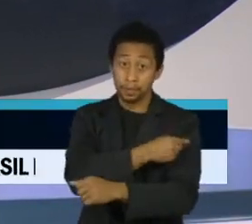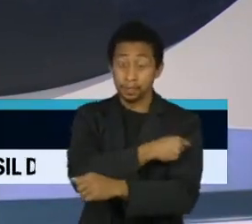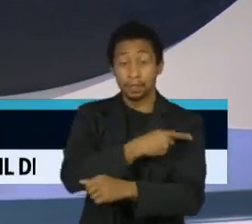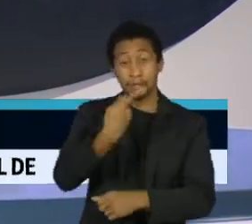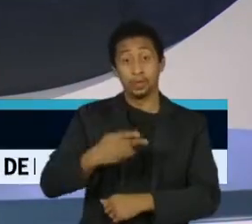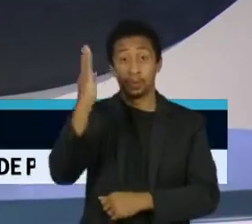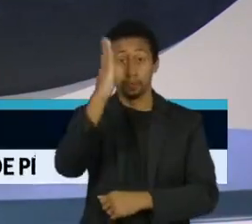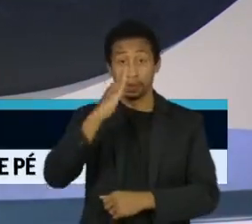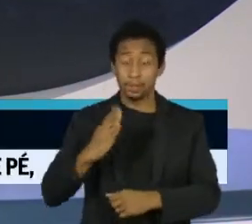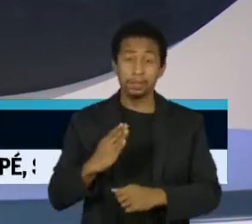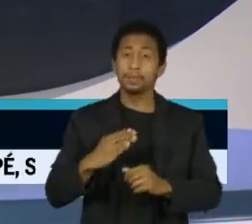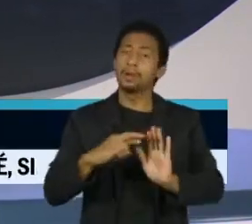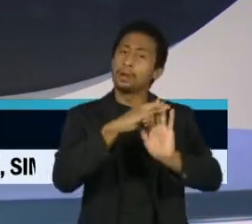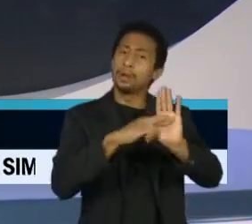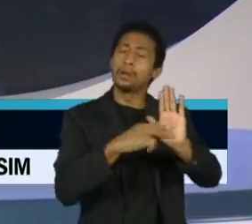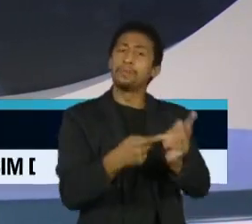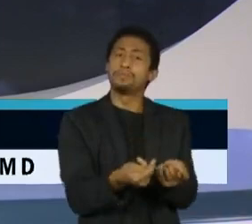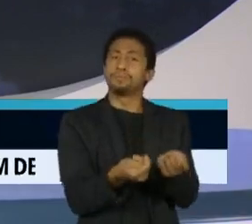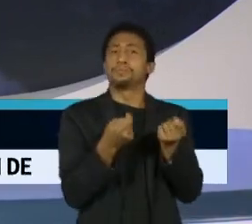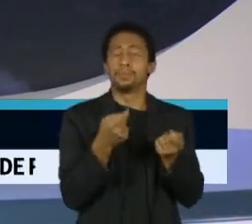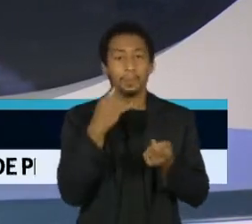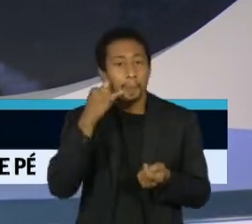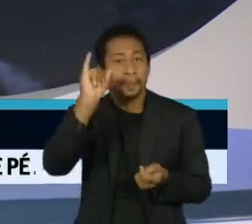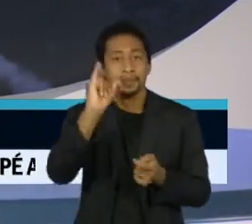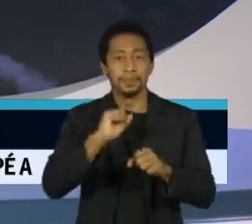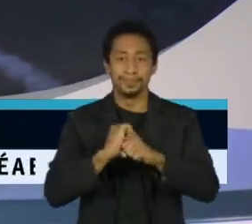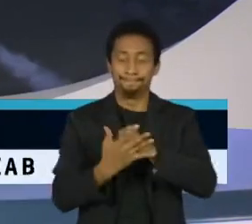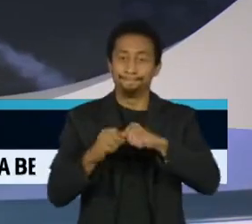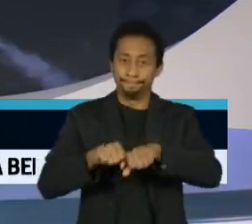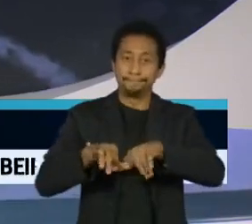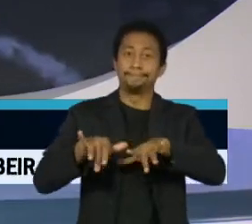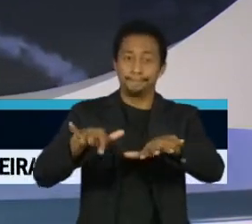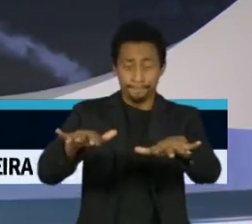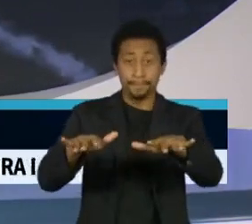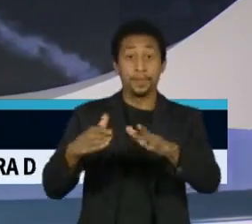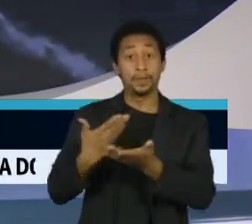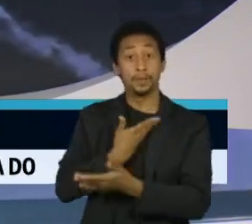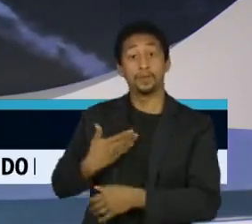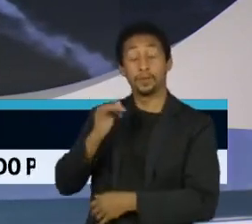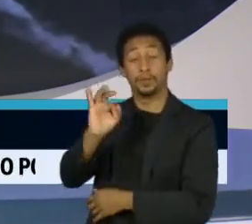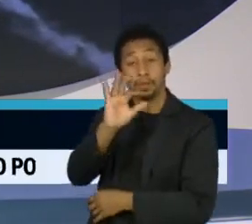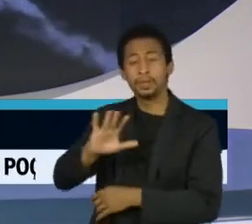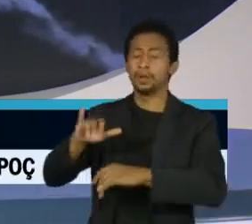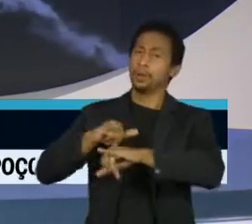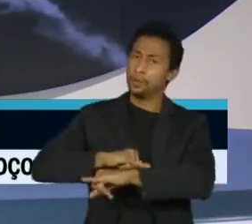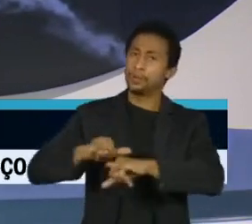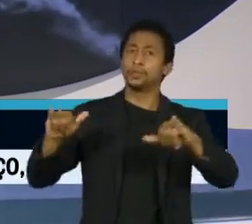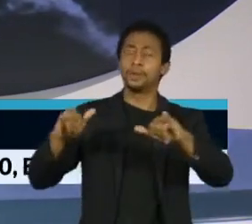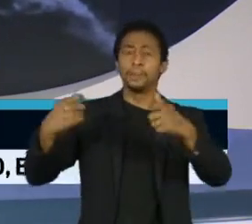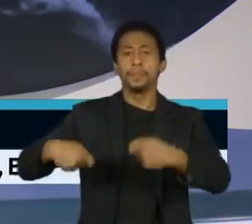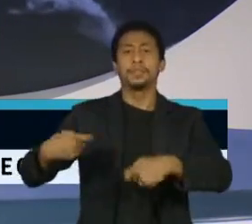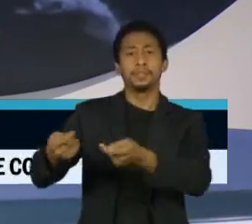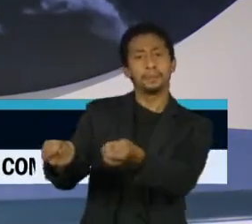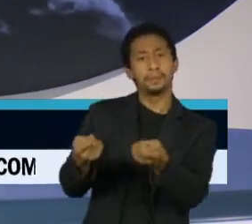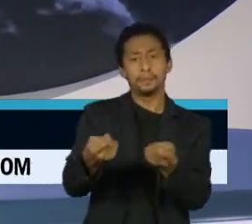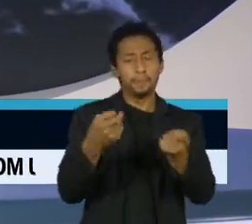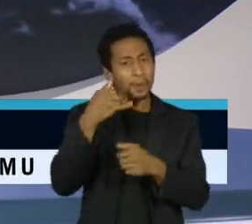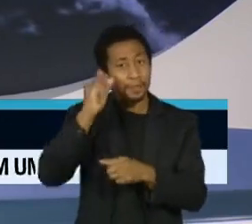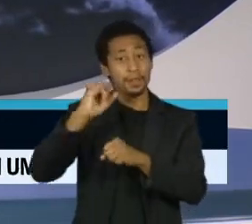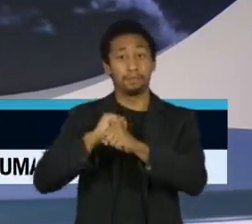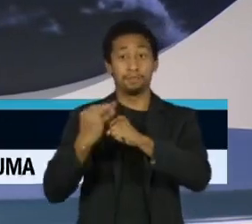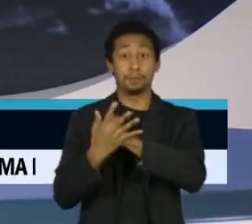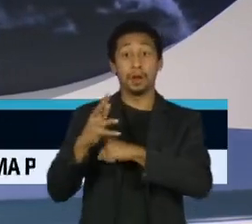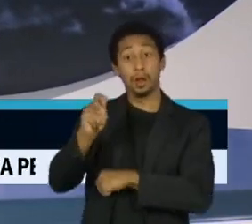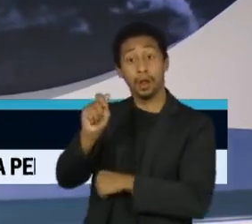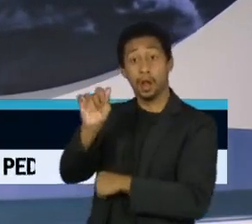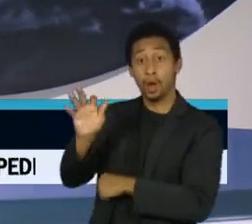conta o princípio da precaução. O STF determinou que o governo adote a medida para conter a variante Ômicron, que tem 11